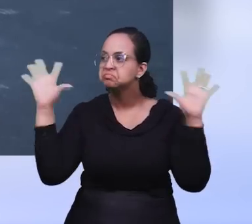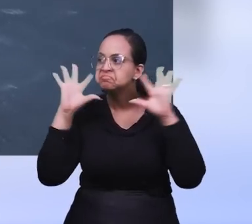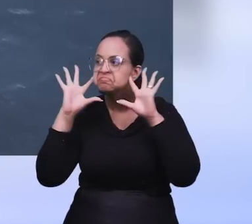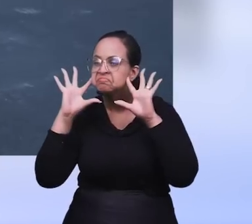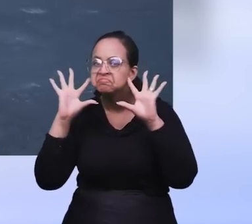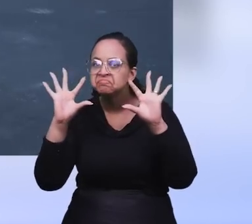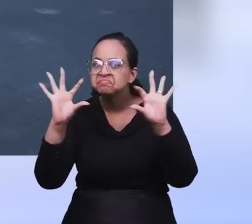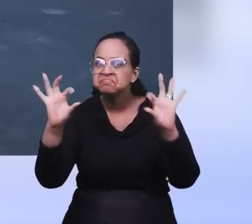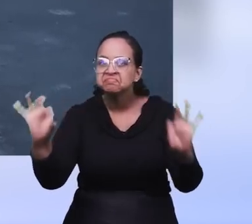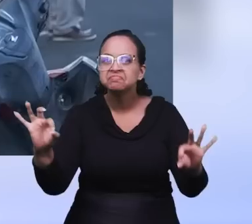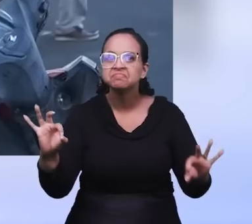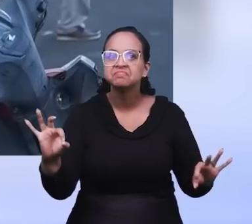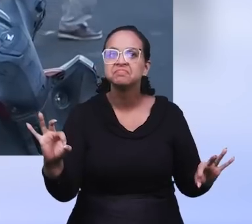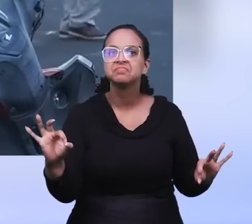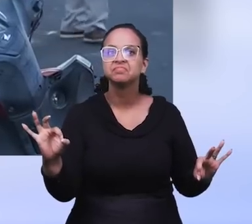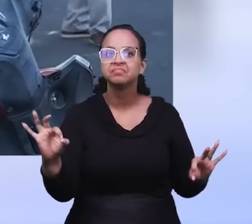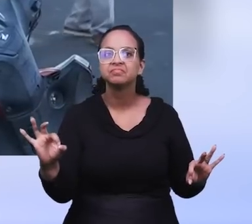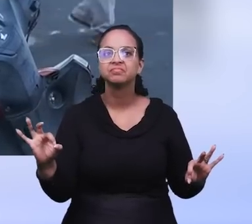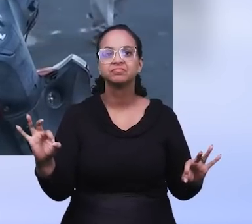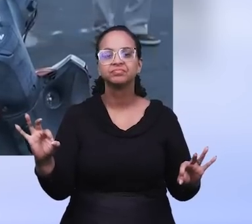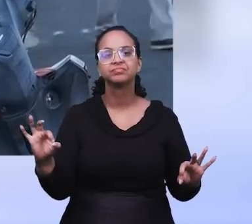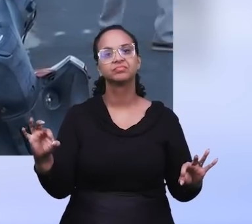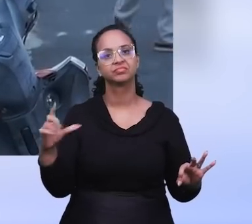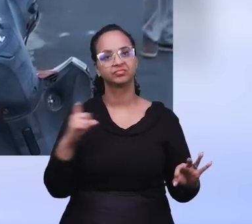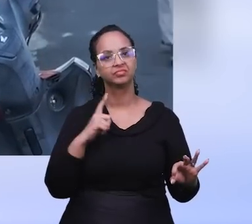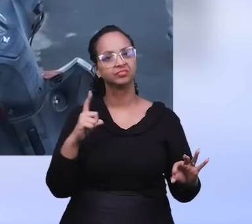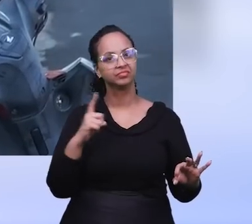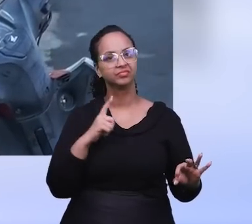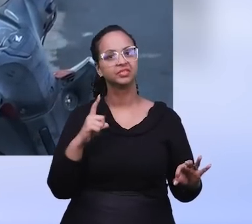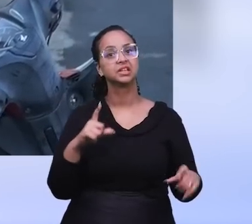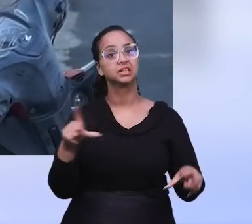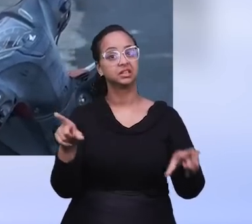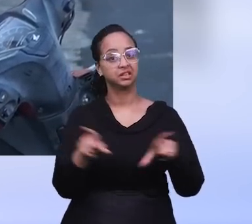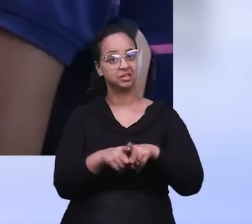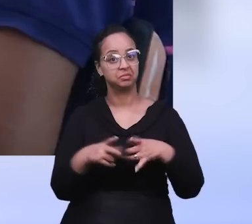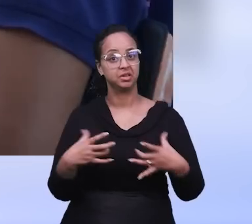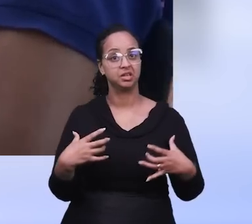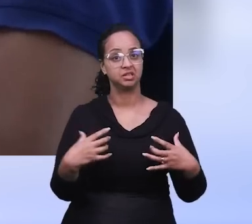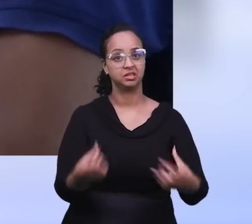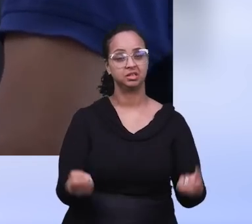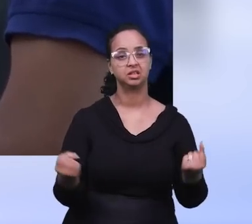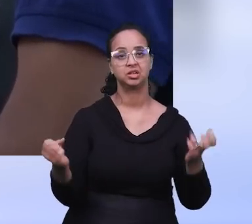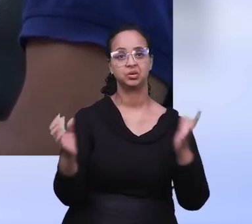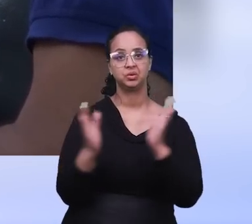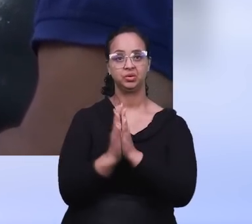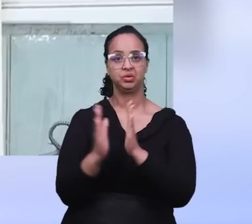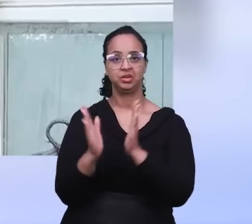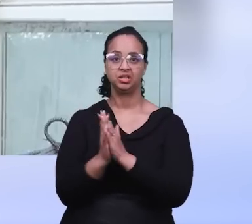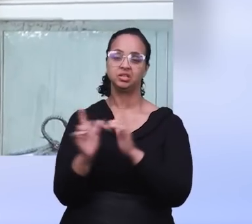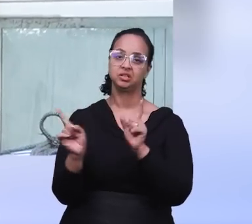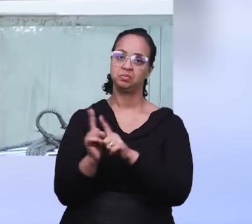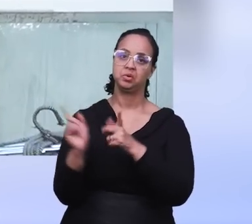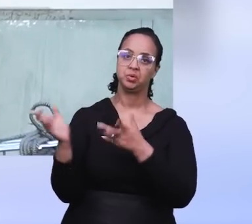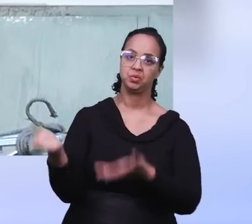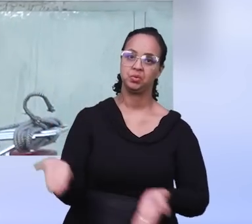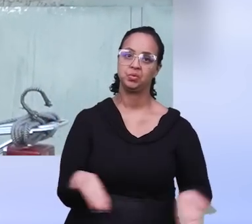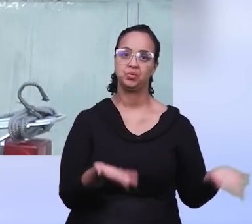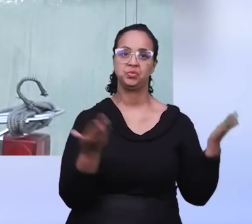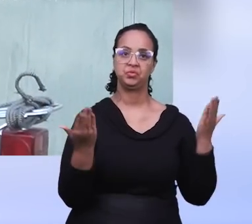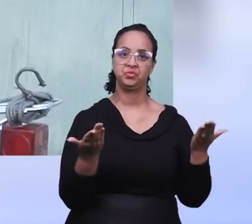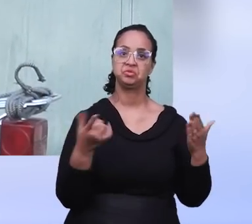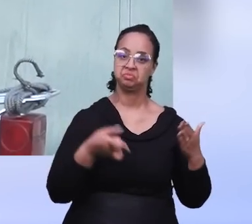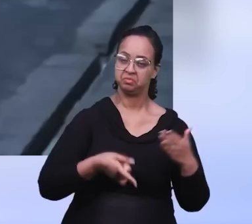chamaram a atenção de muitos, que foram abordados na porta de casa. Aceitaram oração e receberam